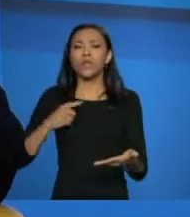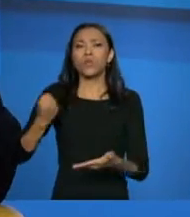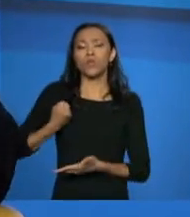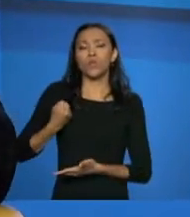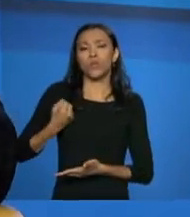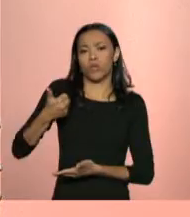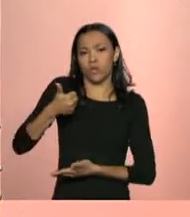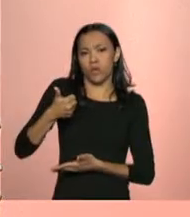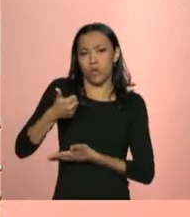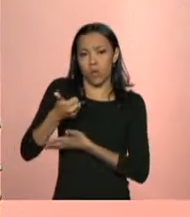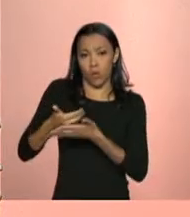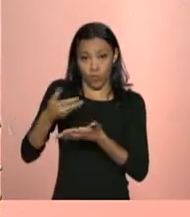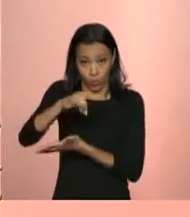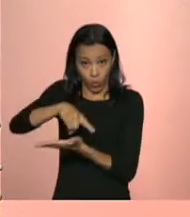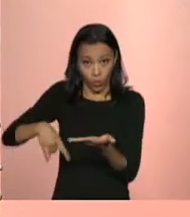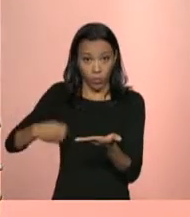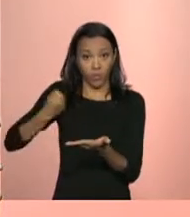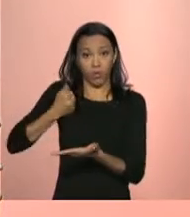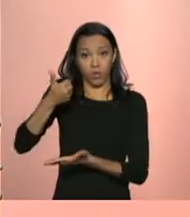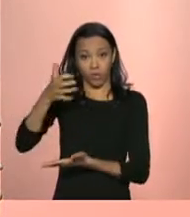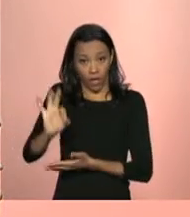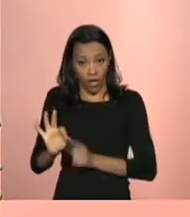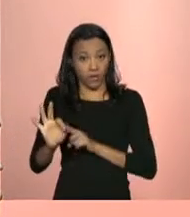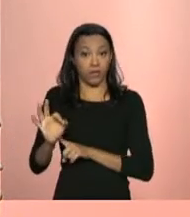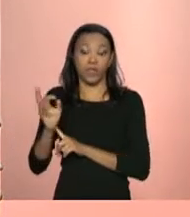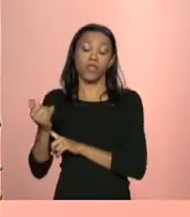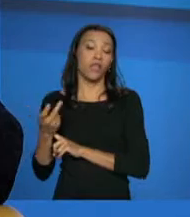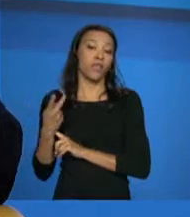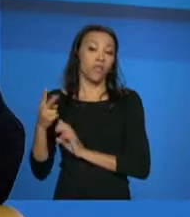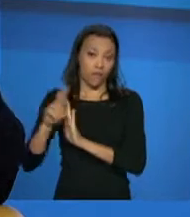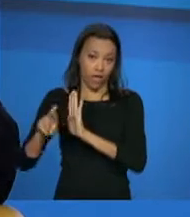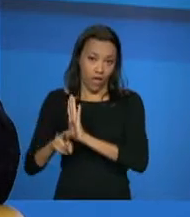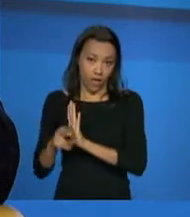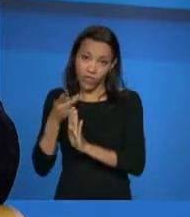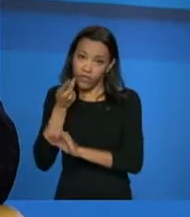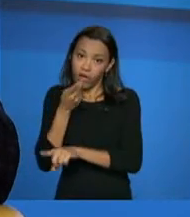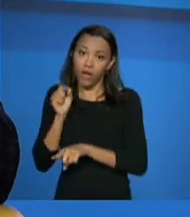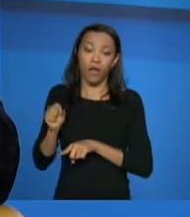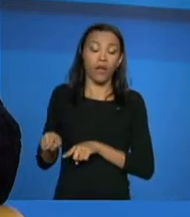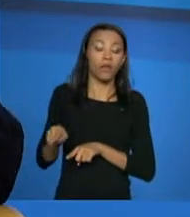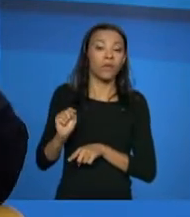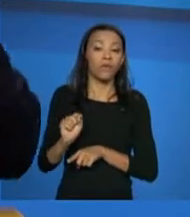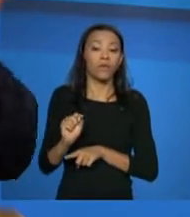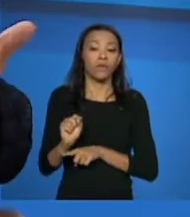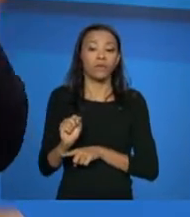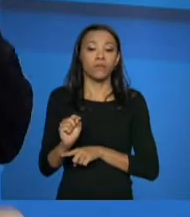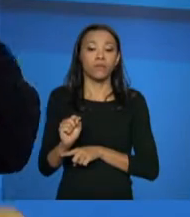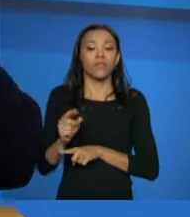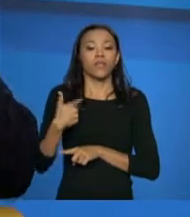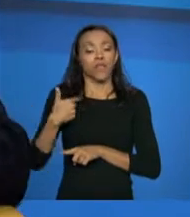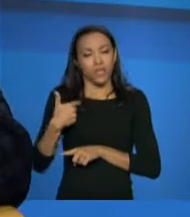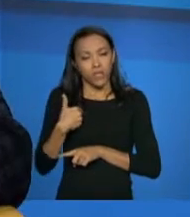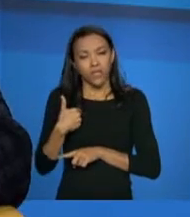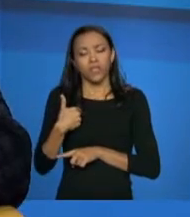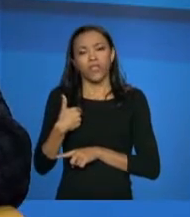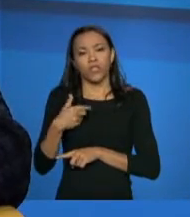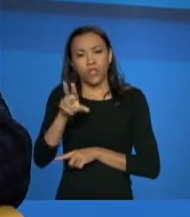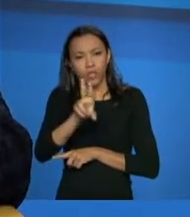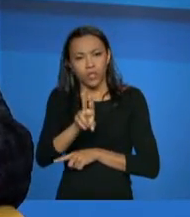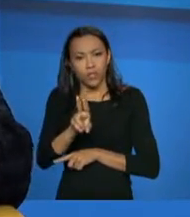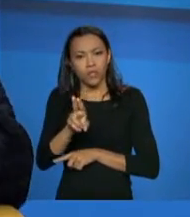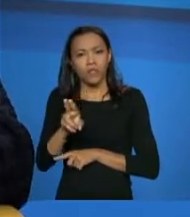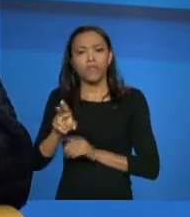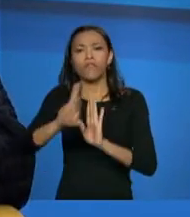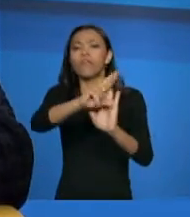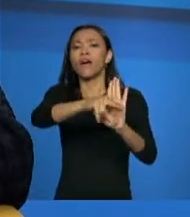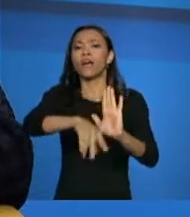que regulamenta, na verdade, essa seção, e a gente recolhe dos programas que usarão o nosso cadastro,